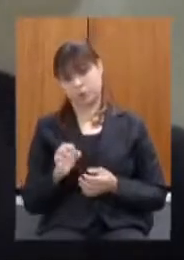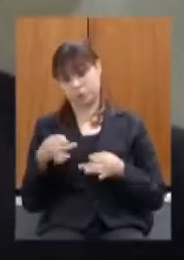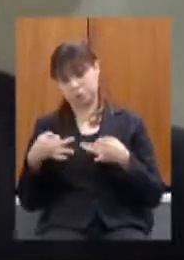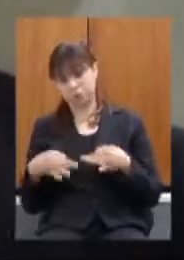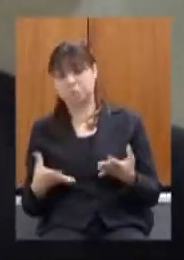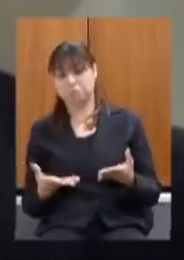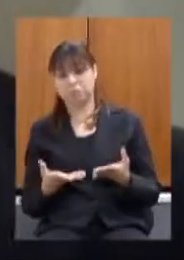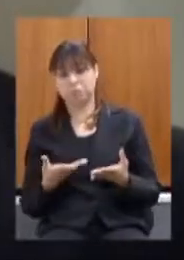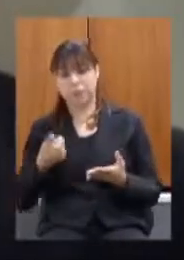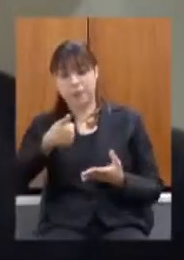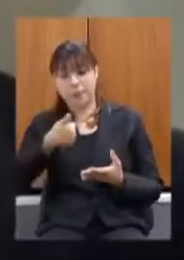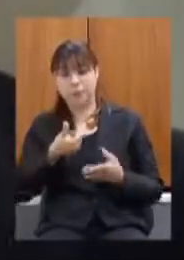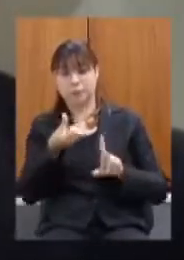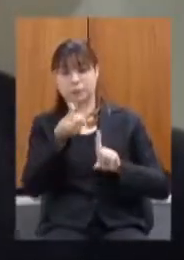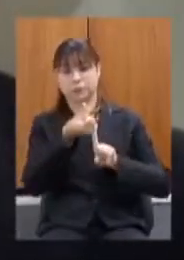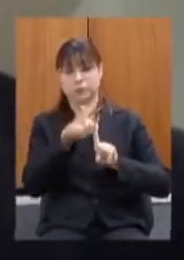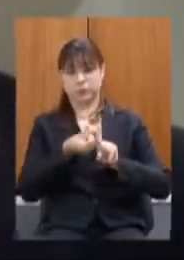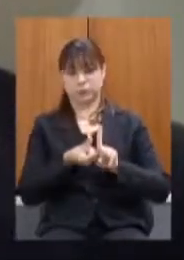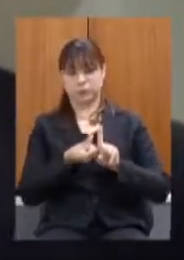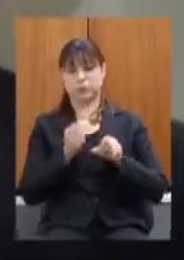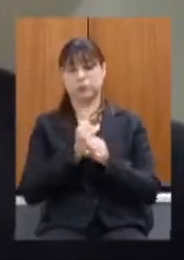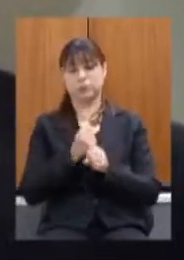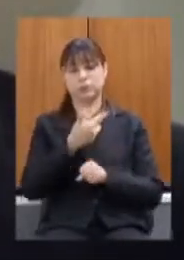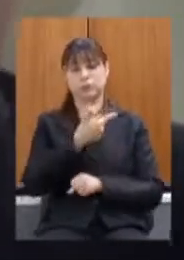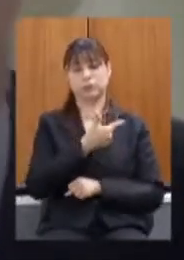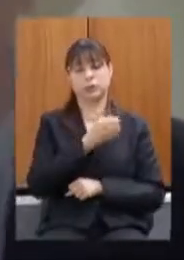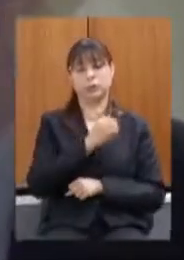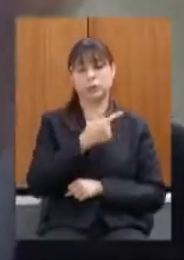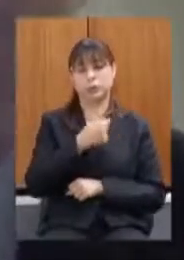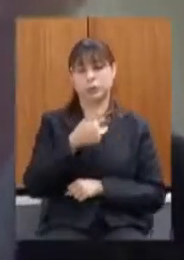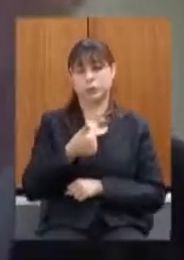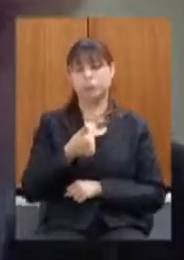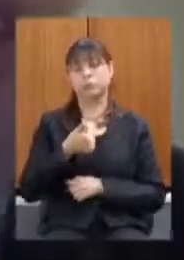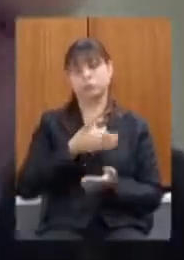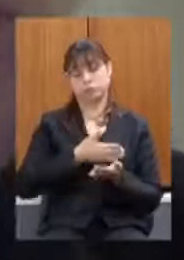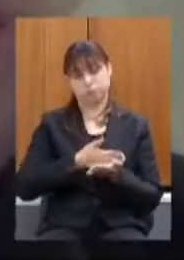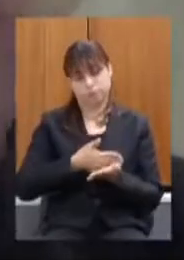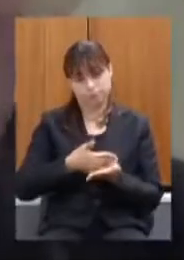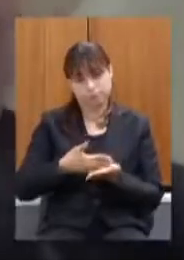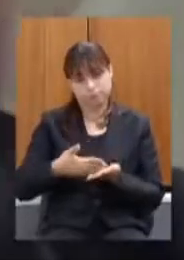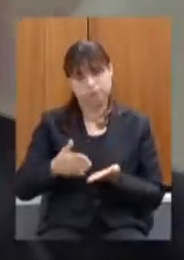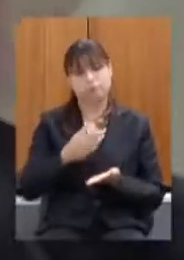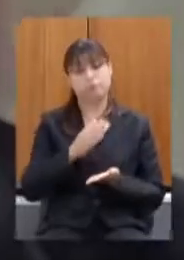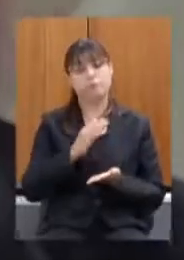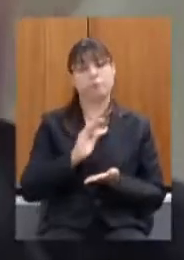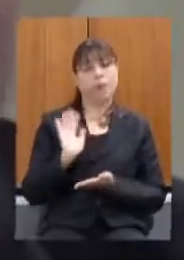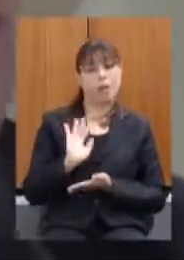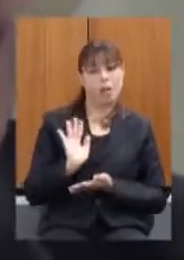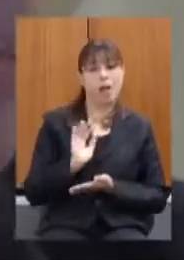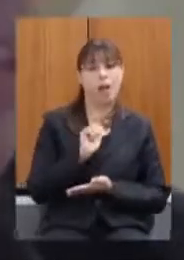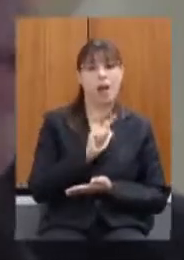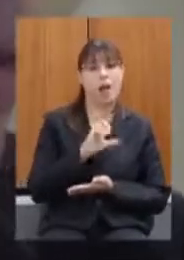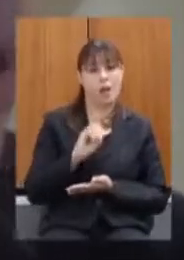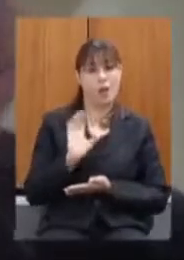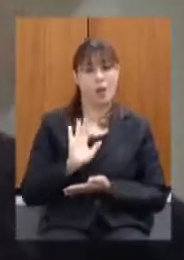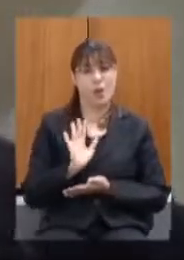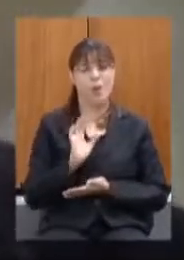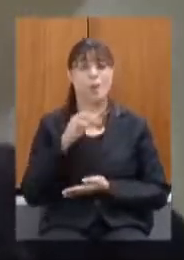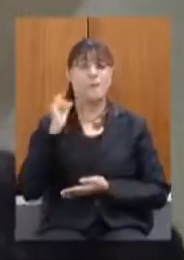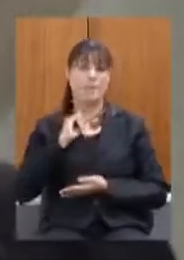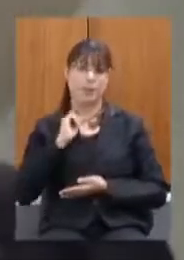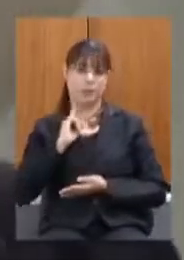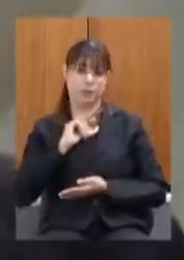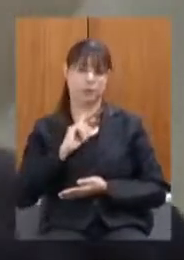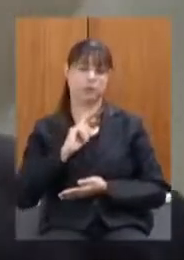primeiro semestre de 2021 iniciar a implantação do Aluminas em mais de 300 localidades no